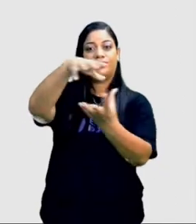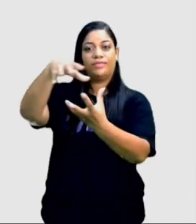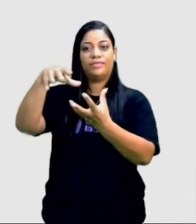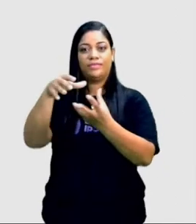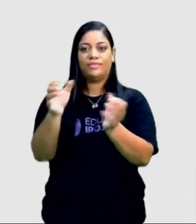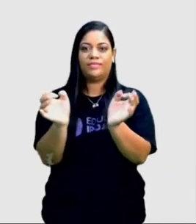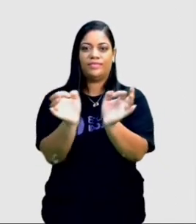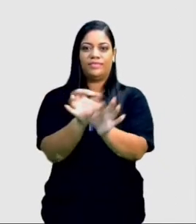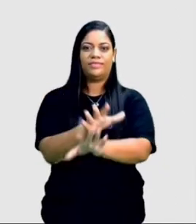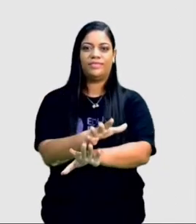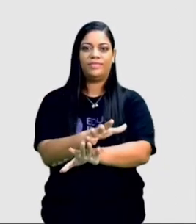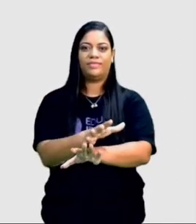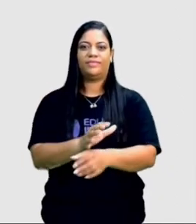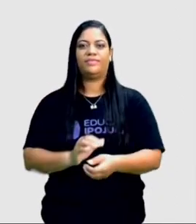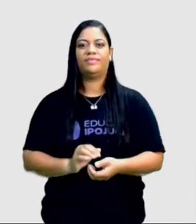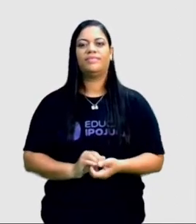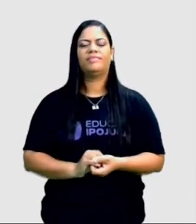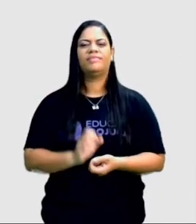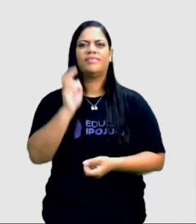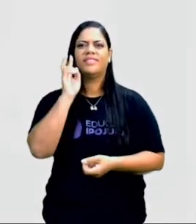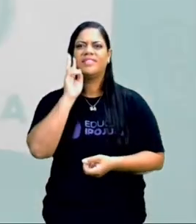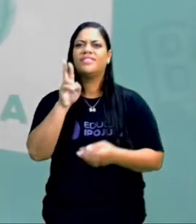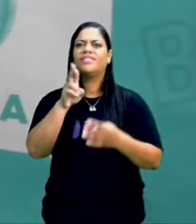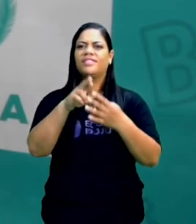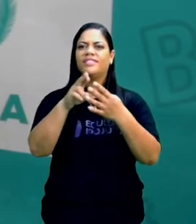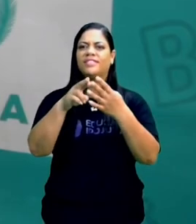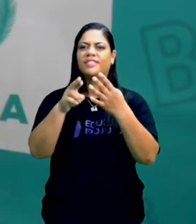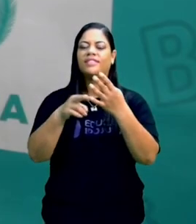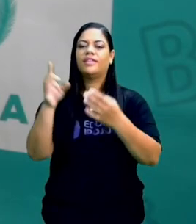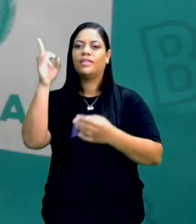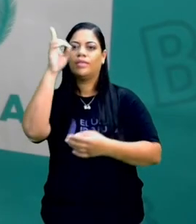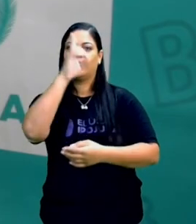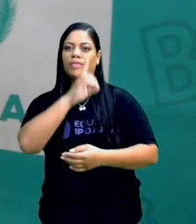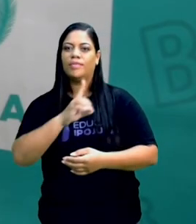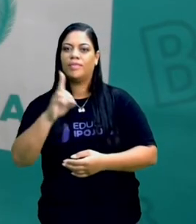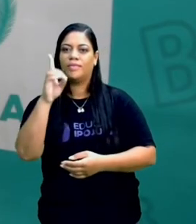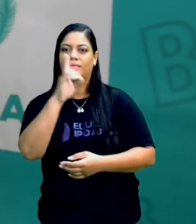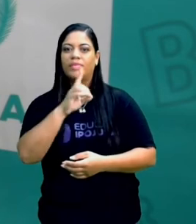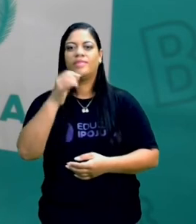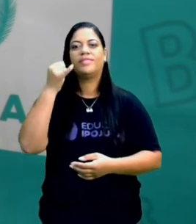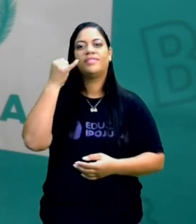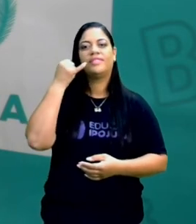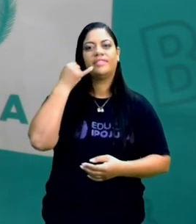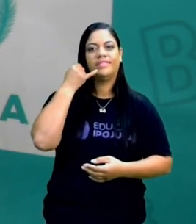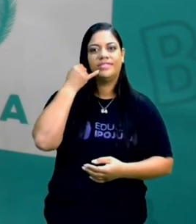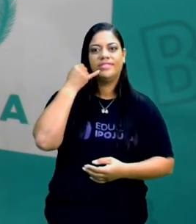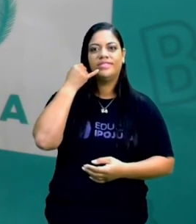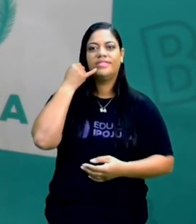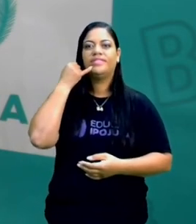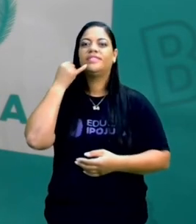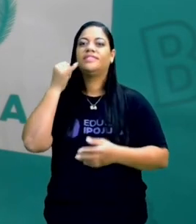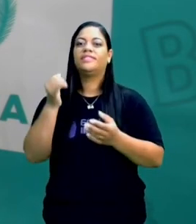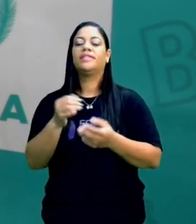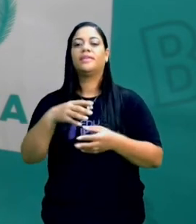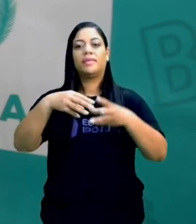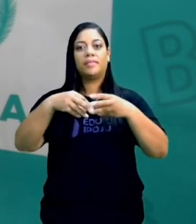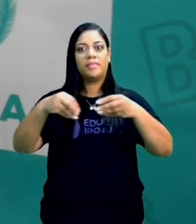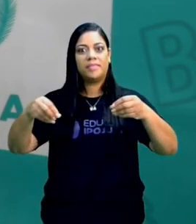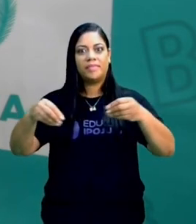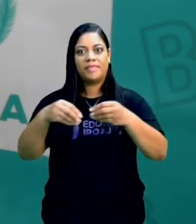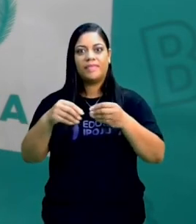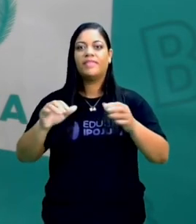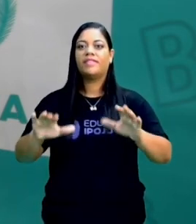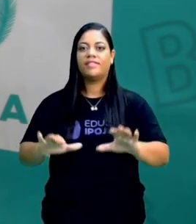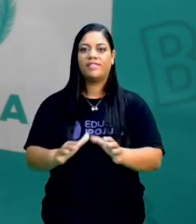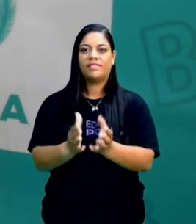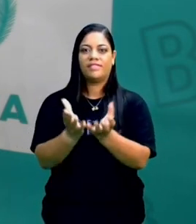-se o mundo. Então, veja a rima. Domingo rimou com cachimbo. Barros rimou com